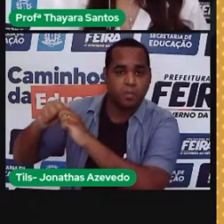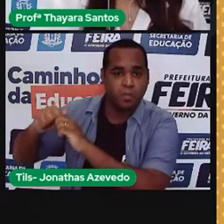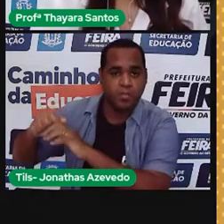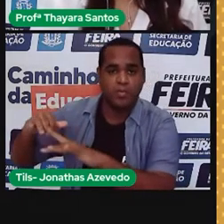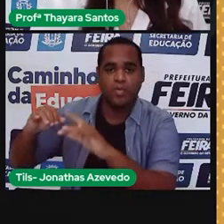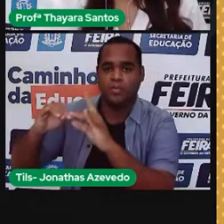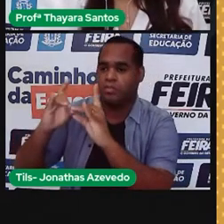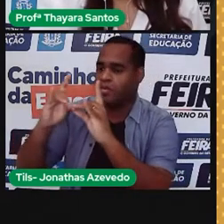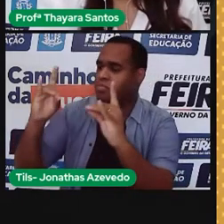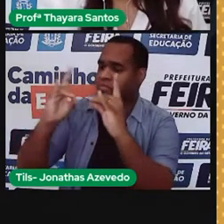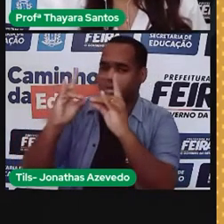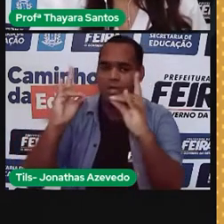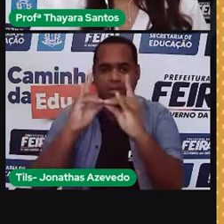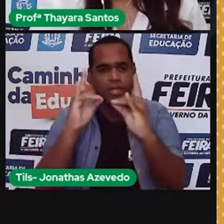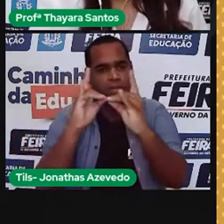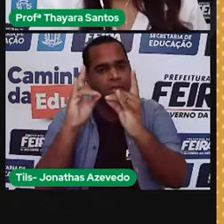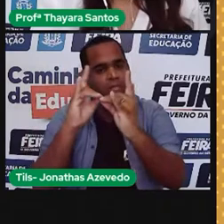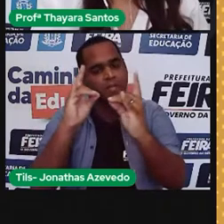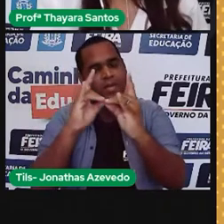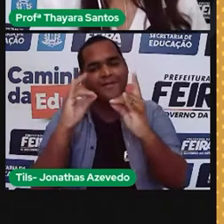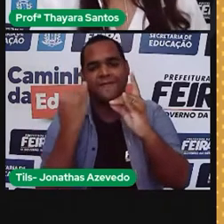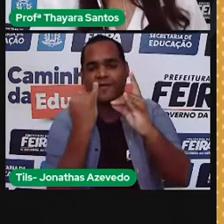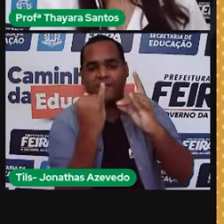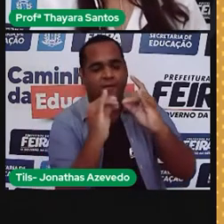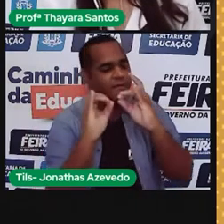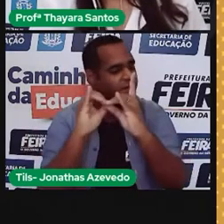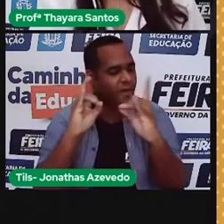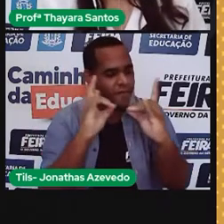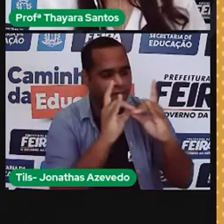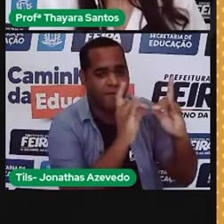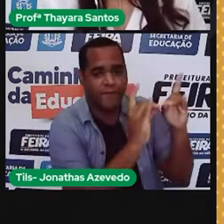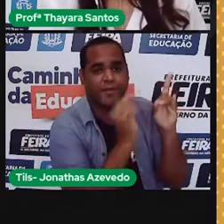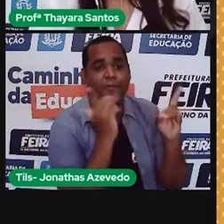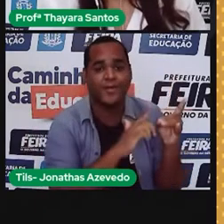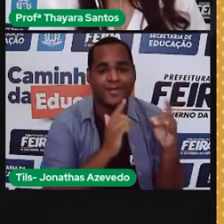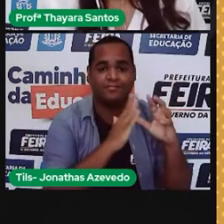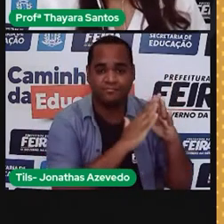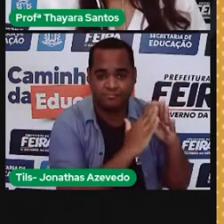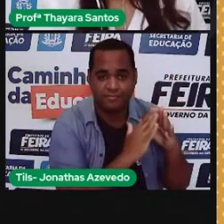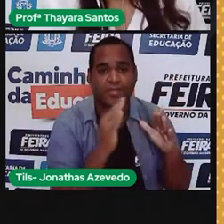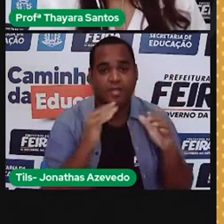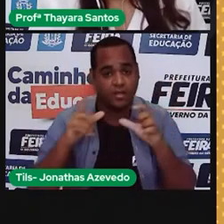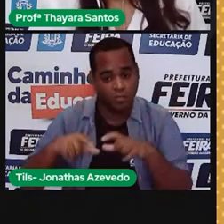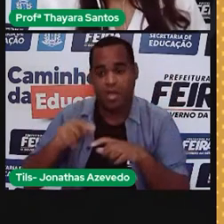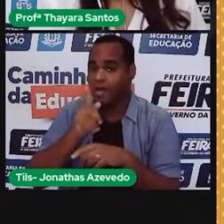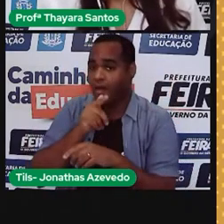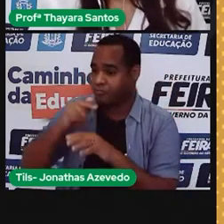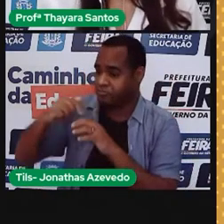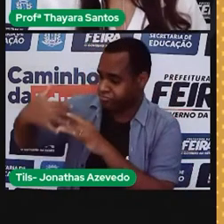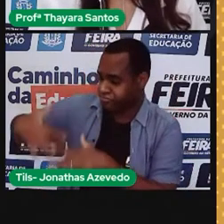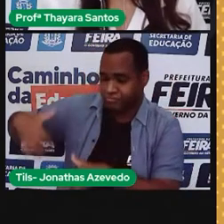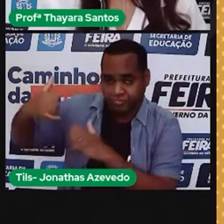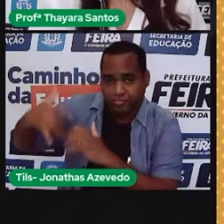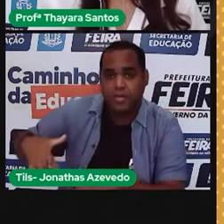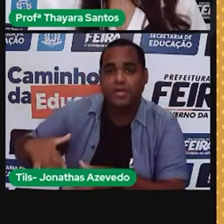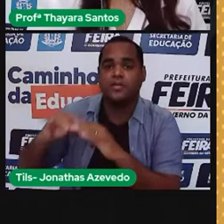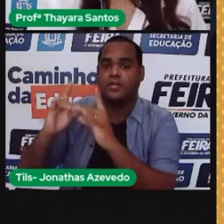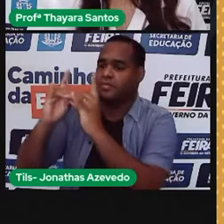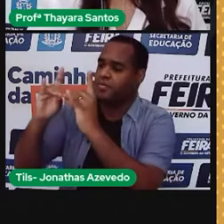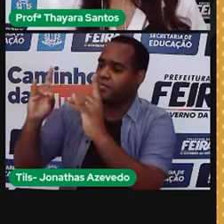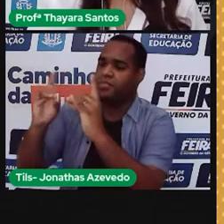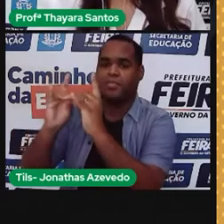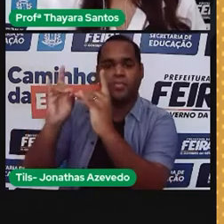corrente elétrica, nessa fiação até chegar na nossa casa. Então, ela vem das hidrelétricas e vai